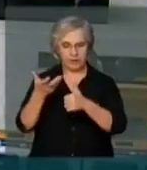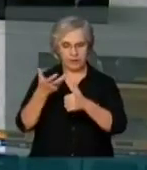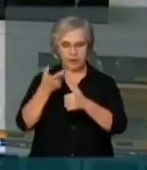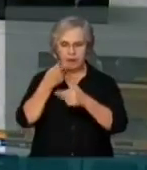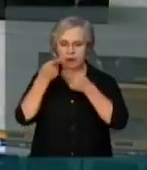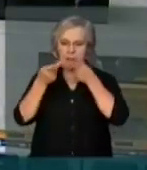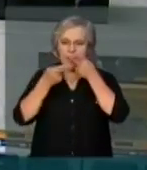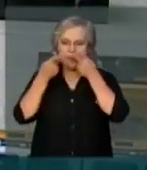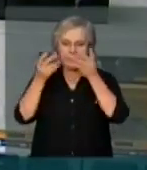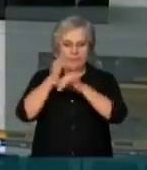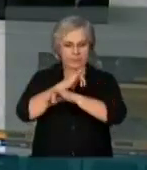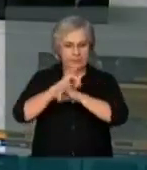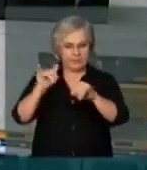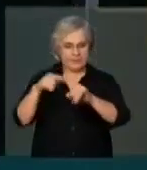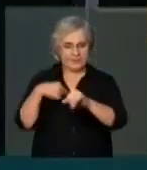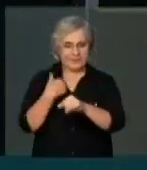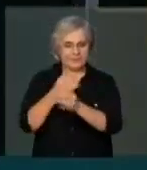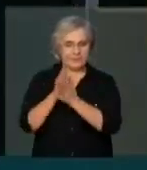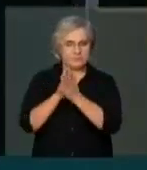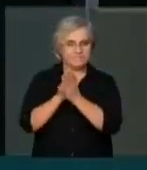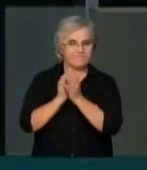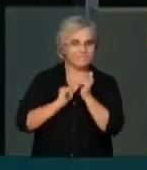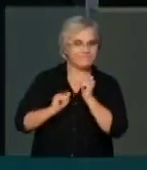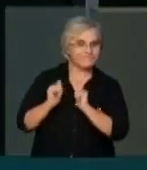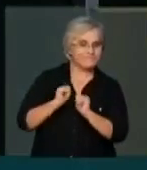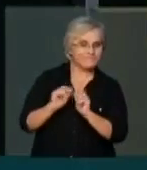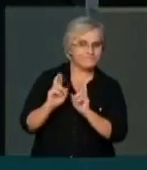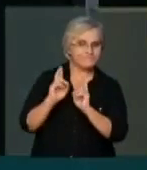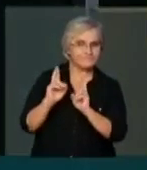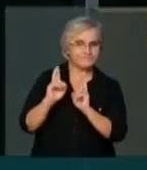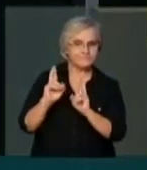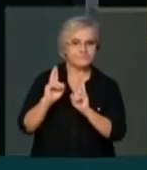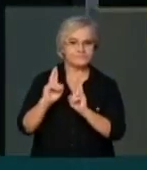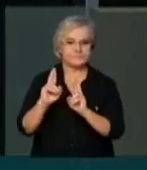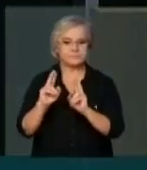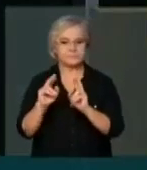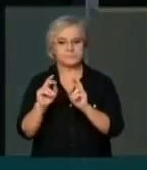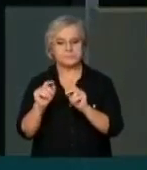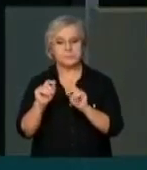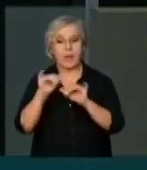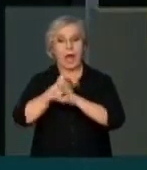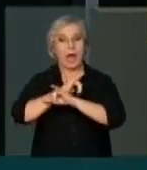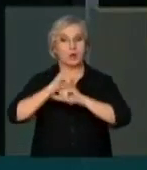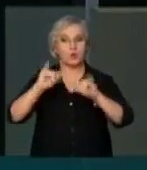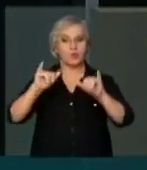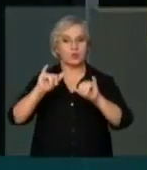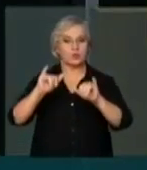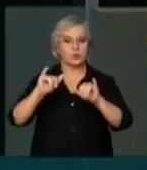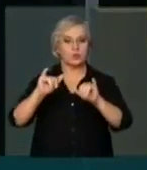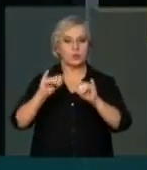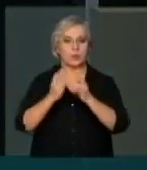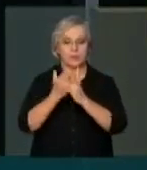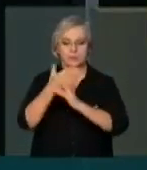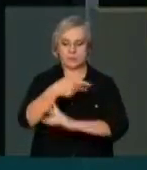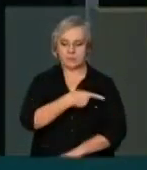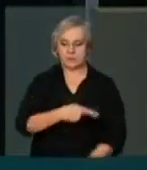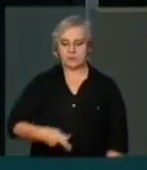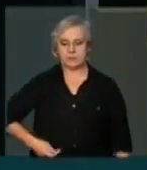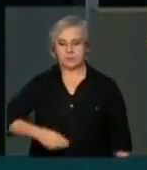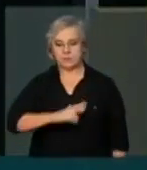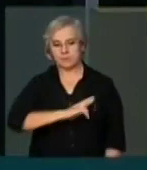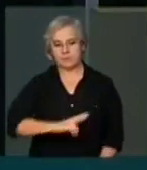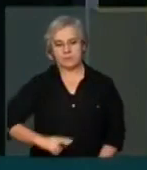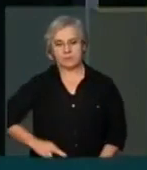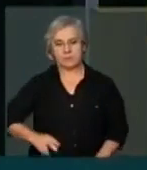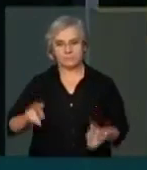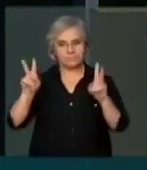manifestar a nossa apreensão, a nossa expectativa pelo anúncio da Presidência da República com relação a uma